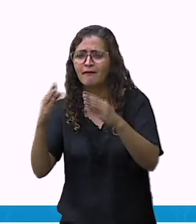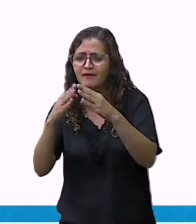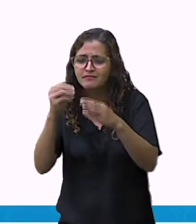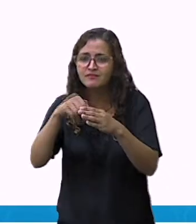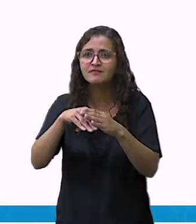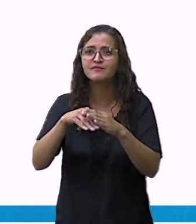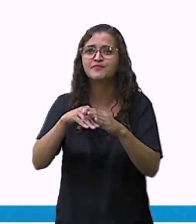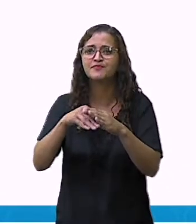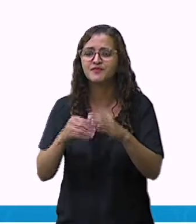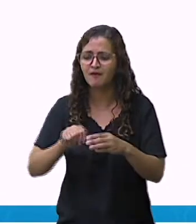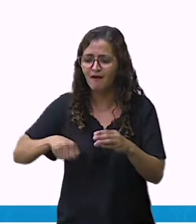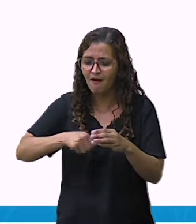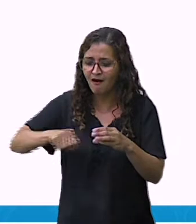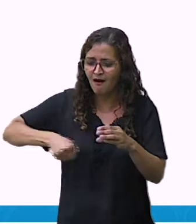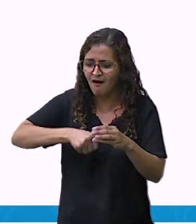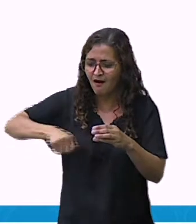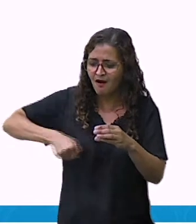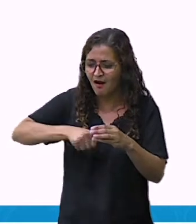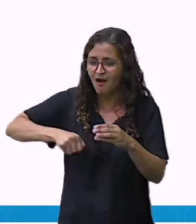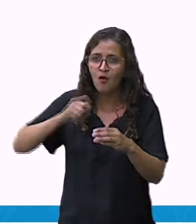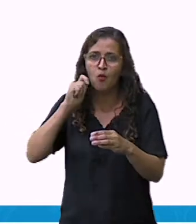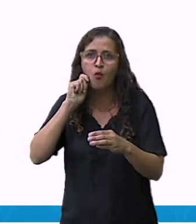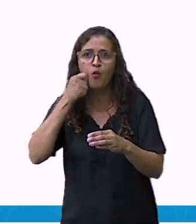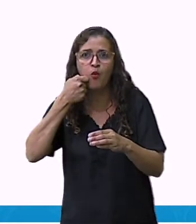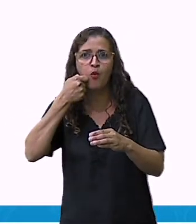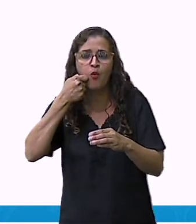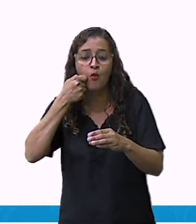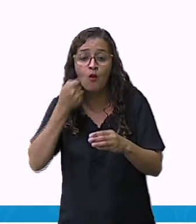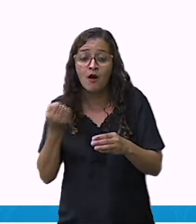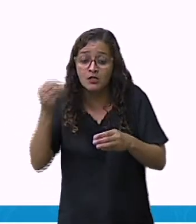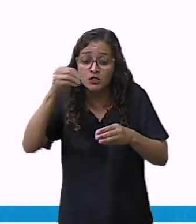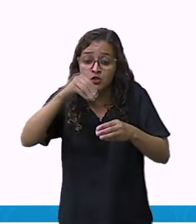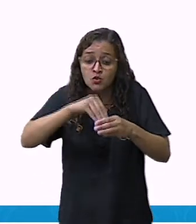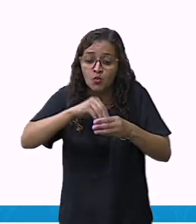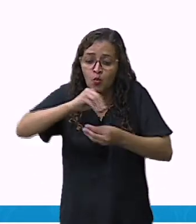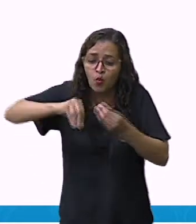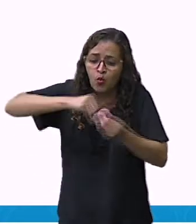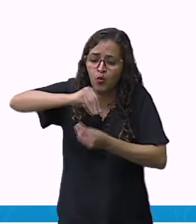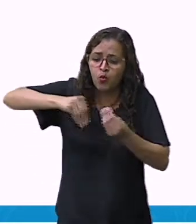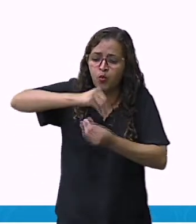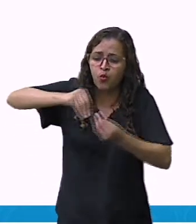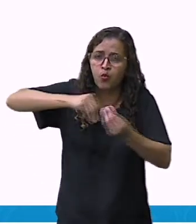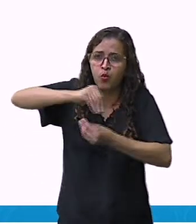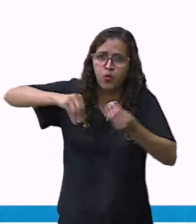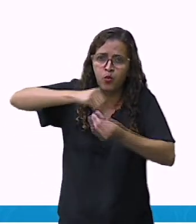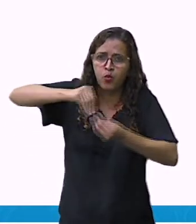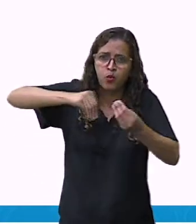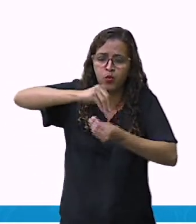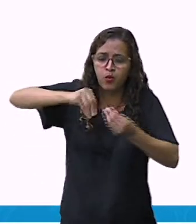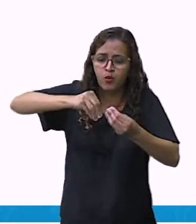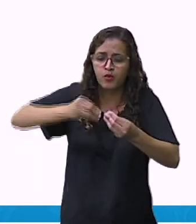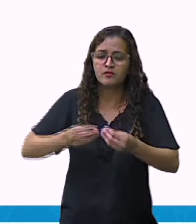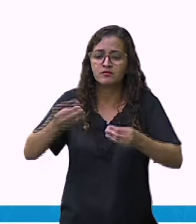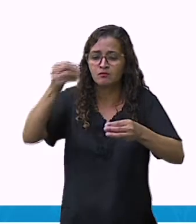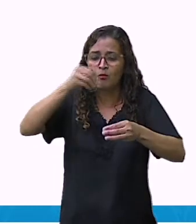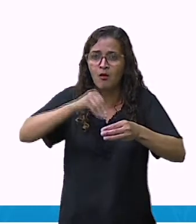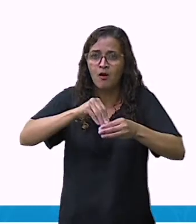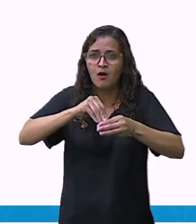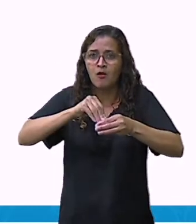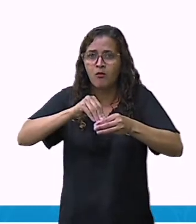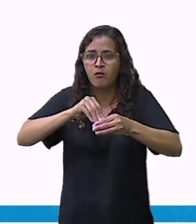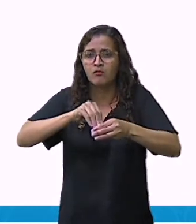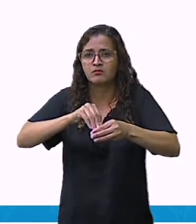vem aumentar de tamanho. Então, aquele processo de pausa, aquele repouso que a